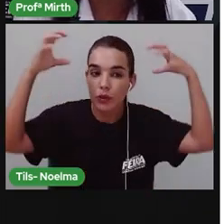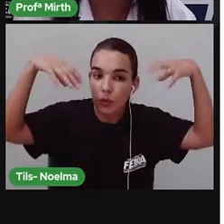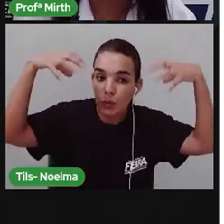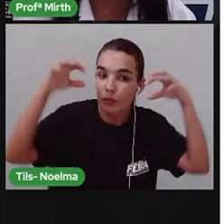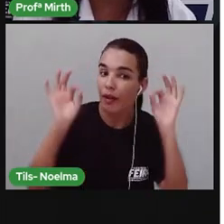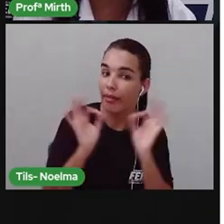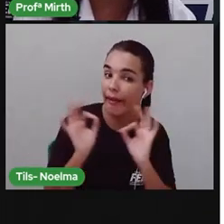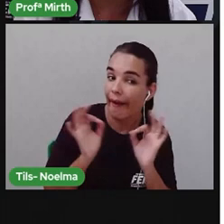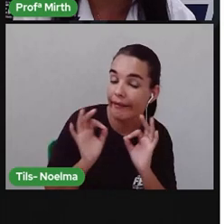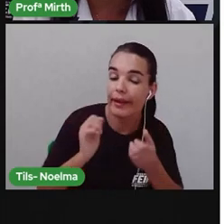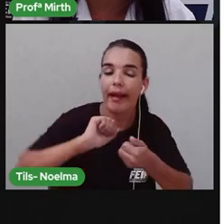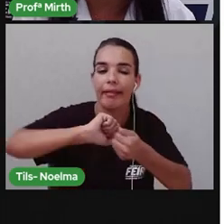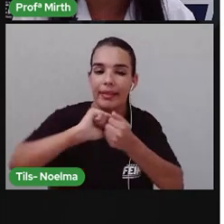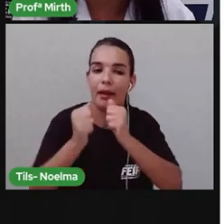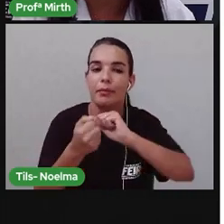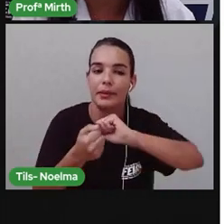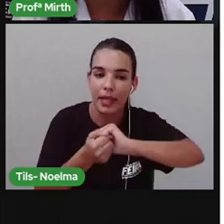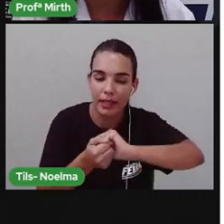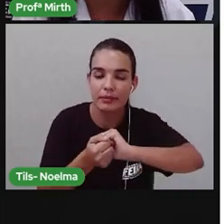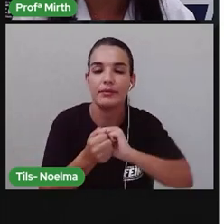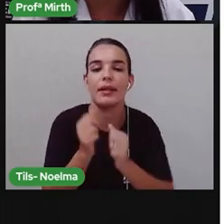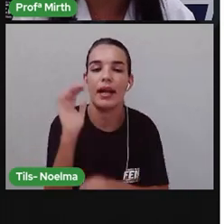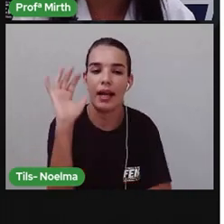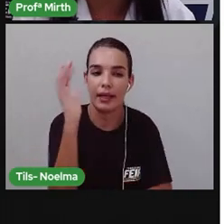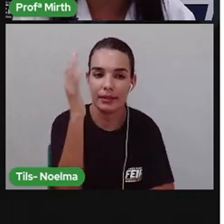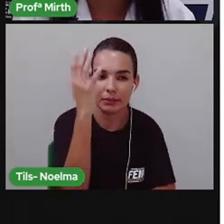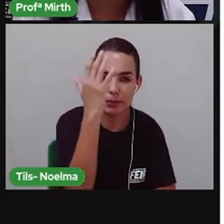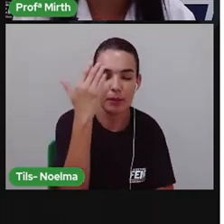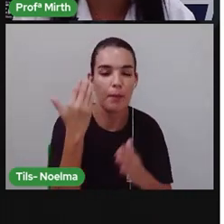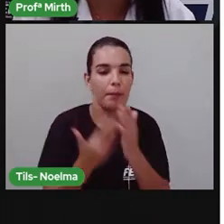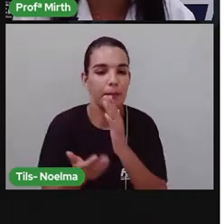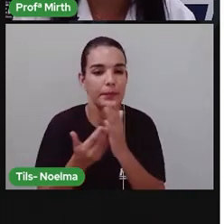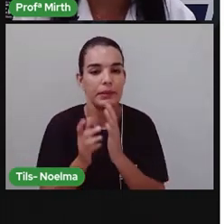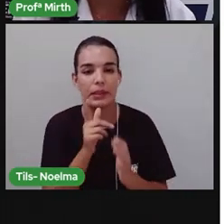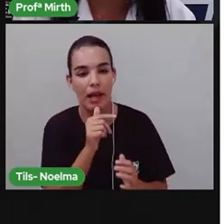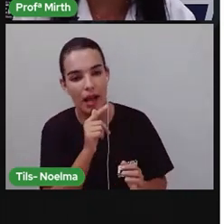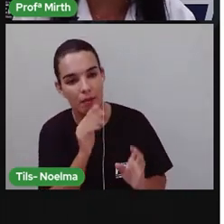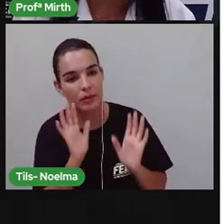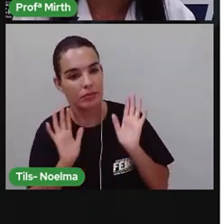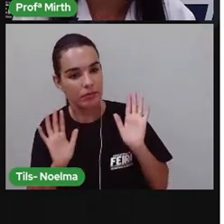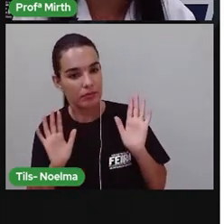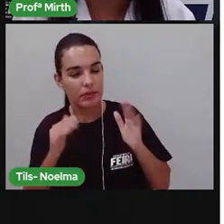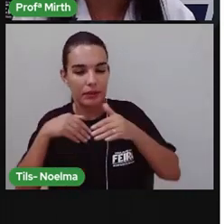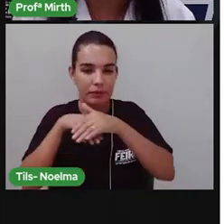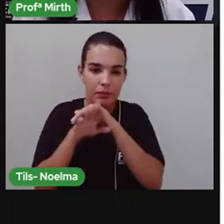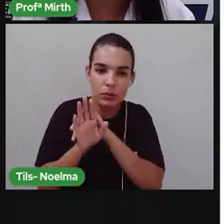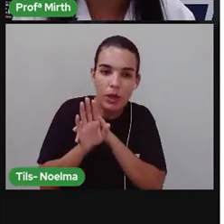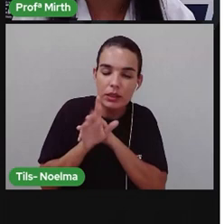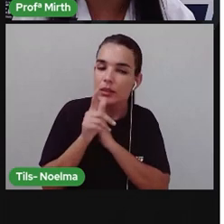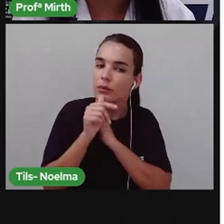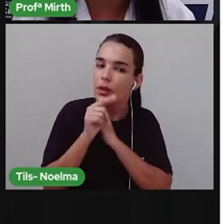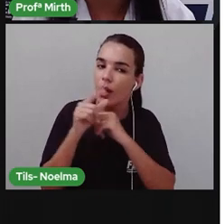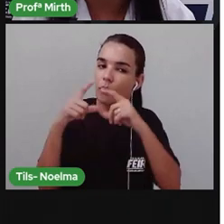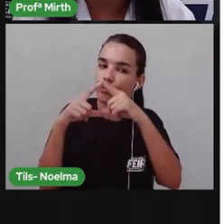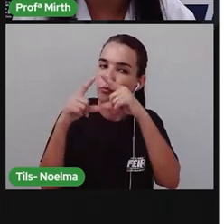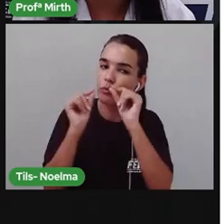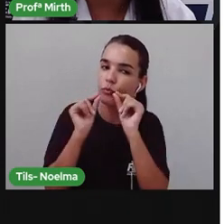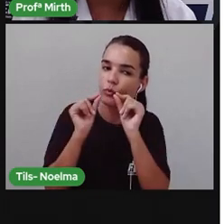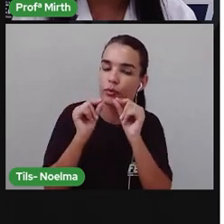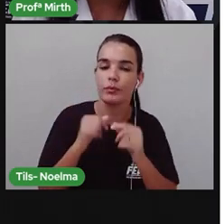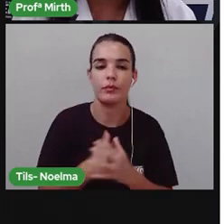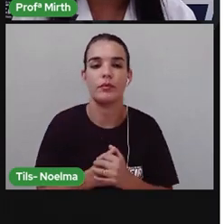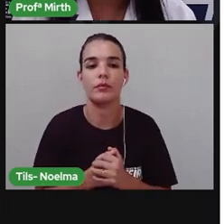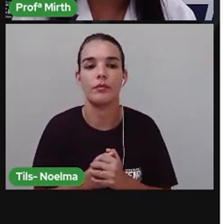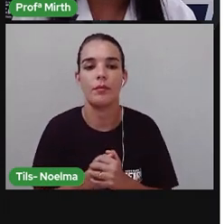Algumas Tem espinhos Para evitar A perca de água E outras Perdem As suas folhas Durante o período De estiagem